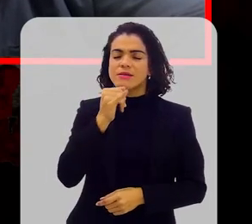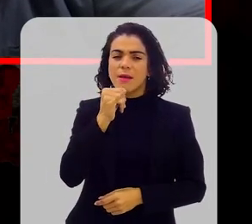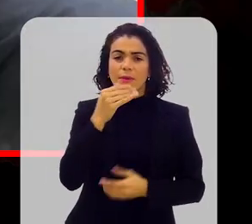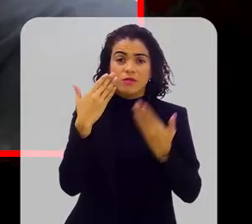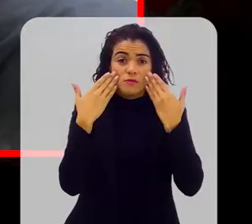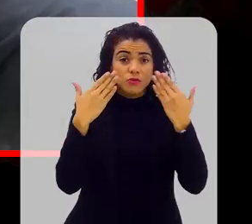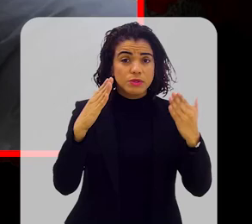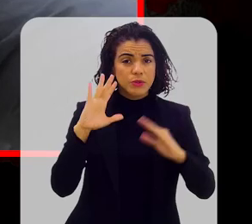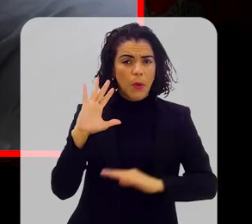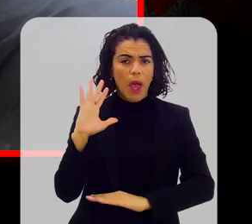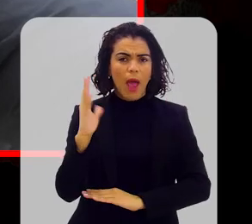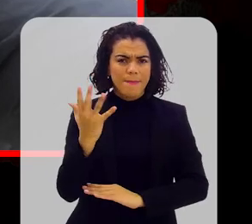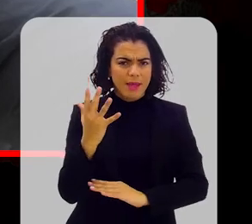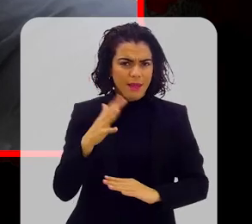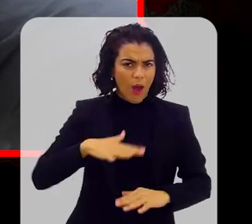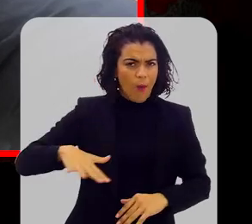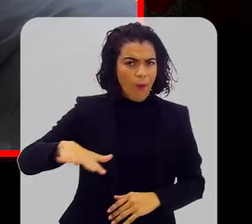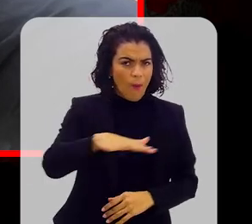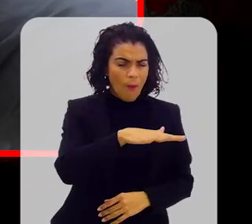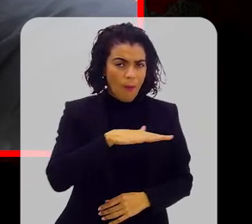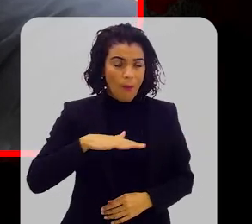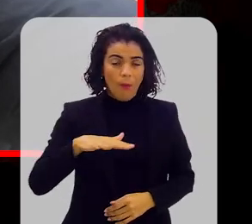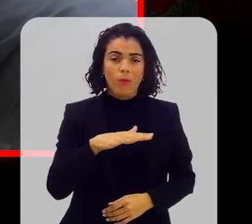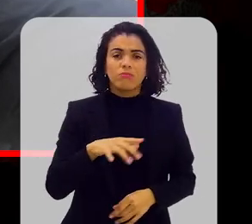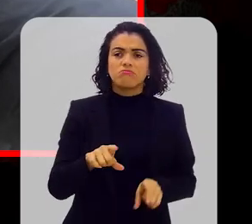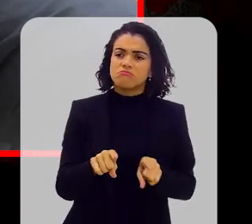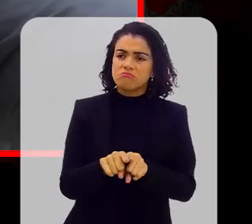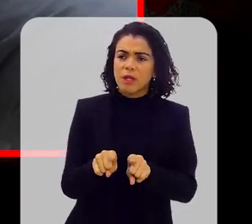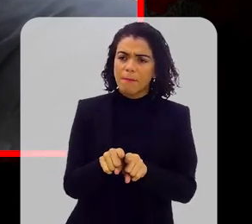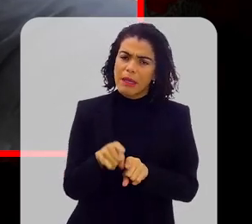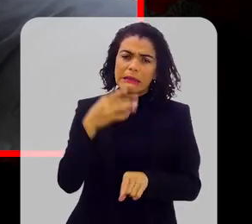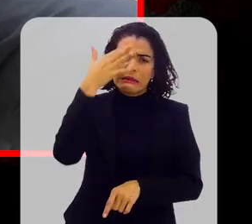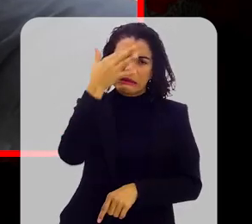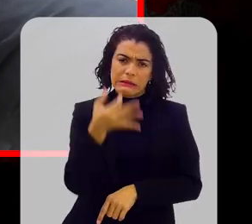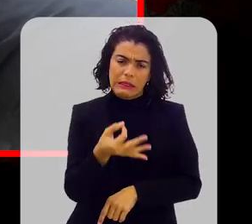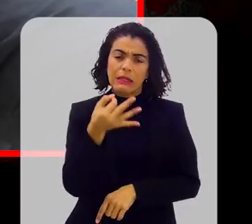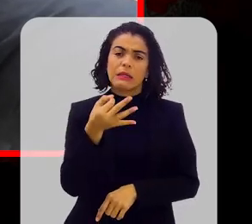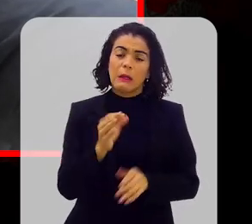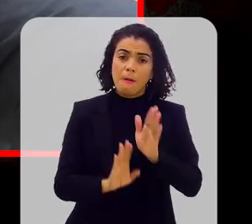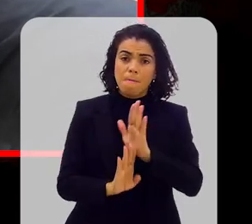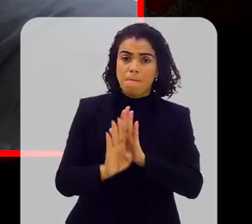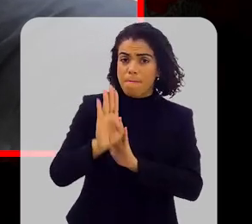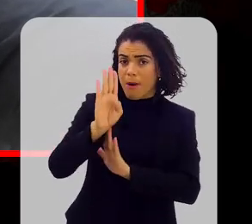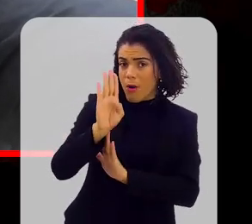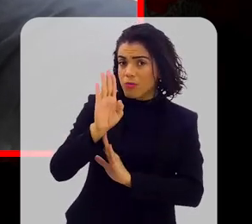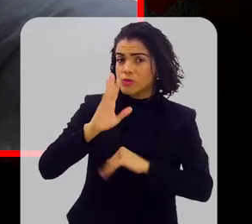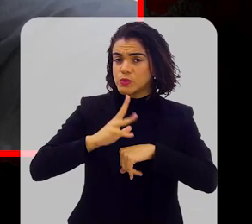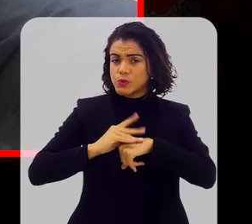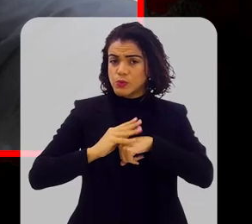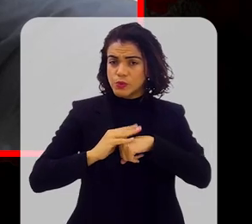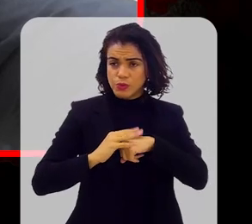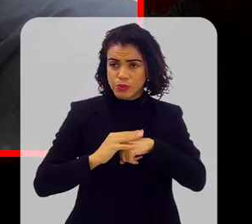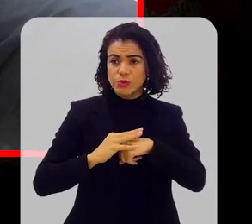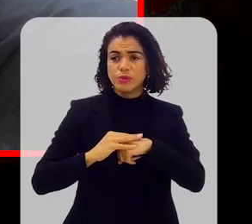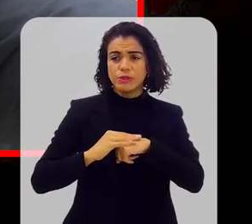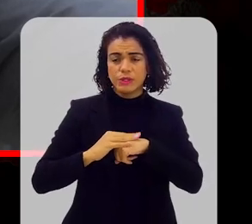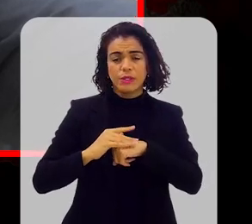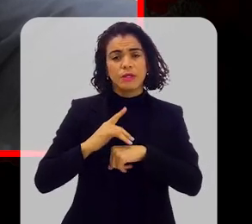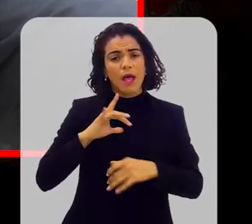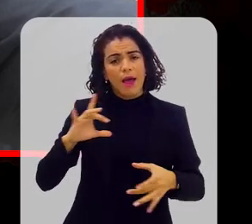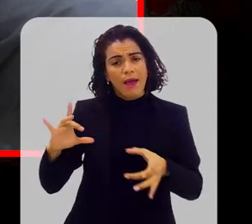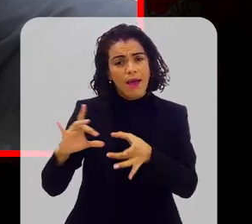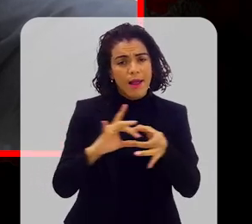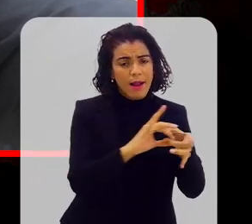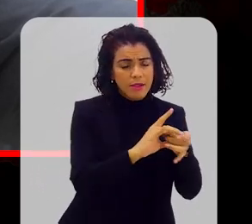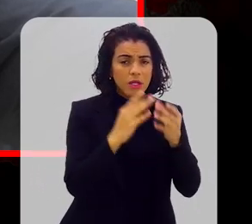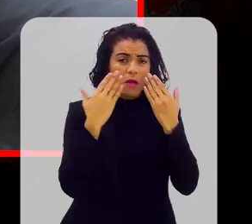uma exposição ambiental. E a gente entende que esse aumento que a gente vem observando talvez esteja relacionado a